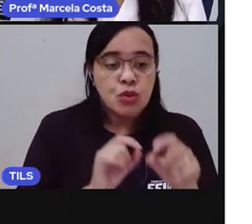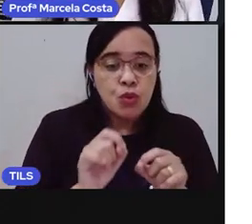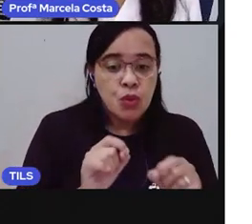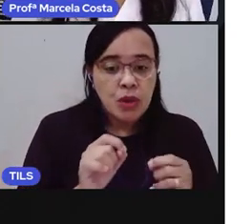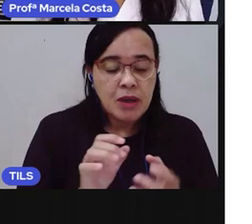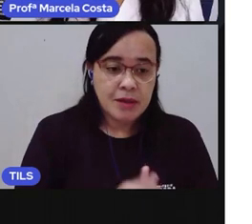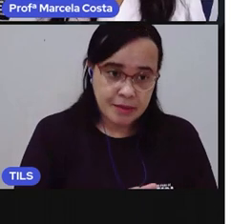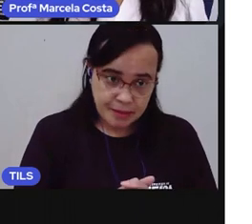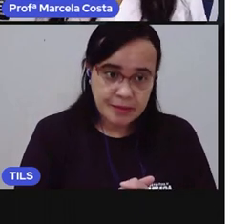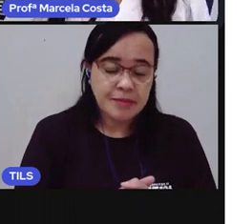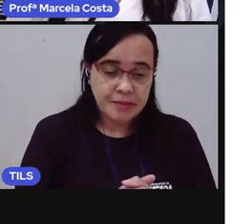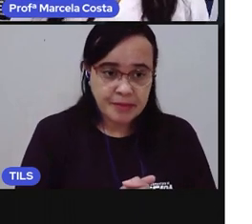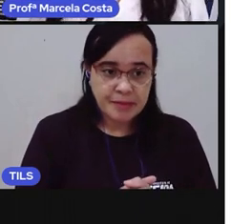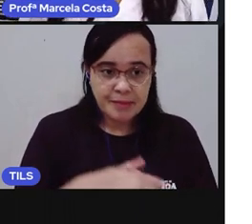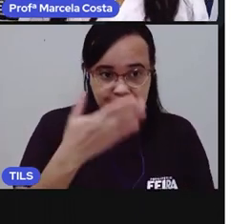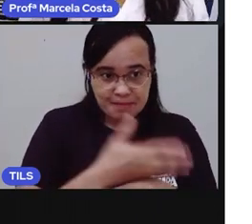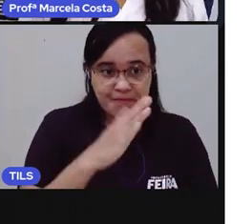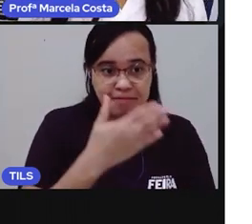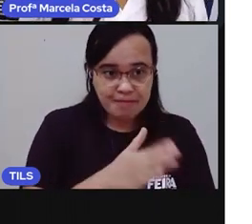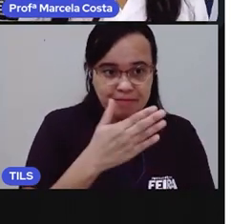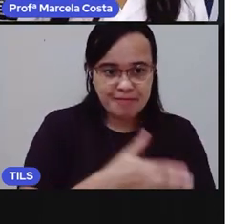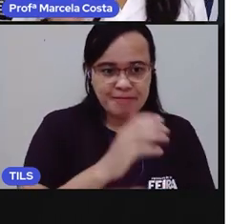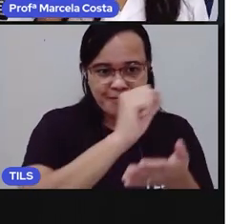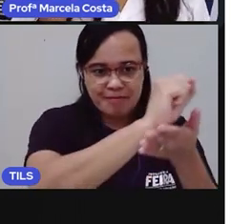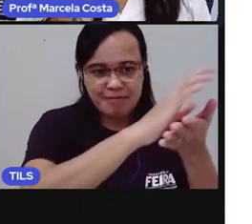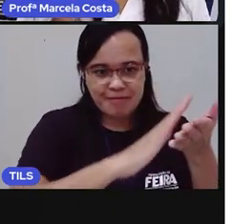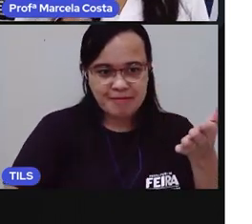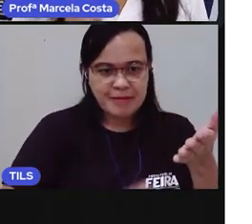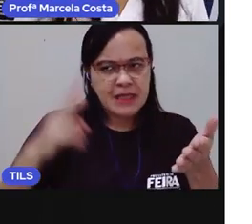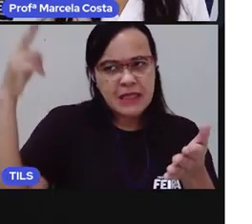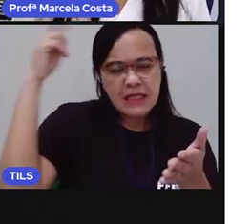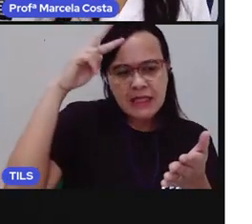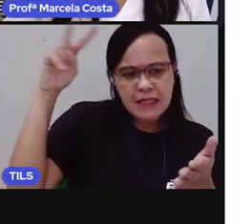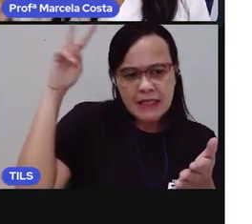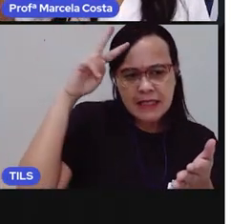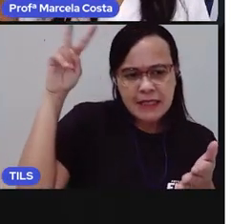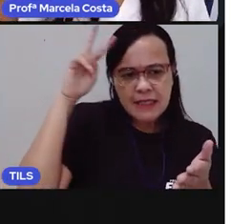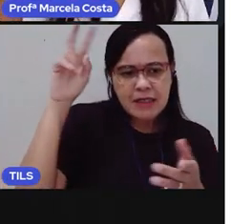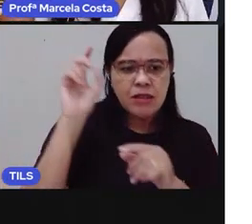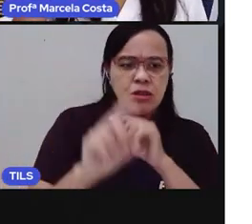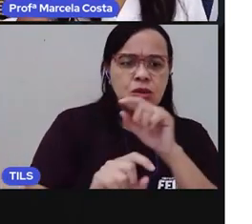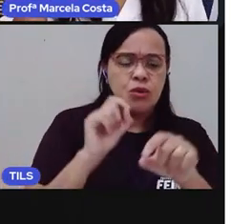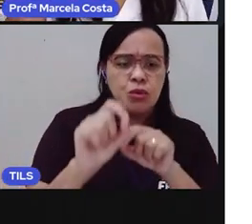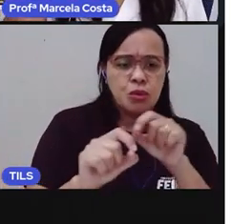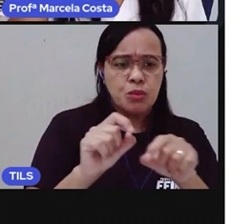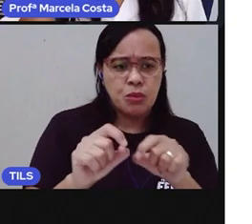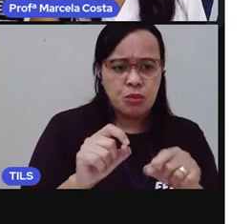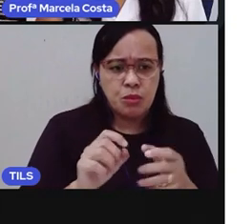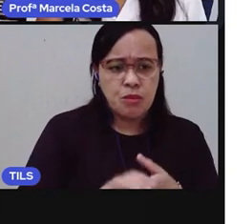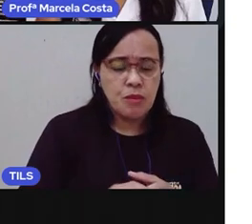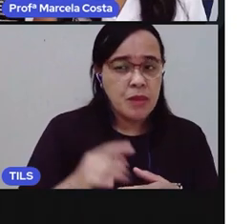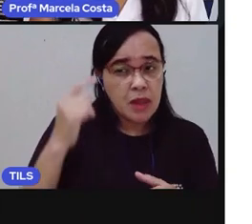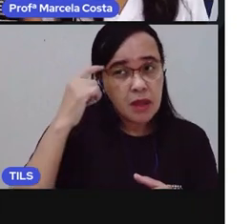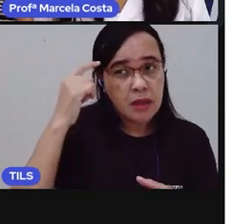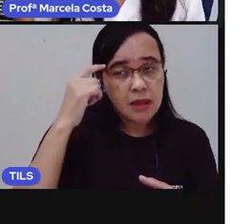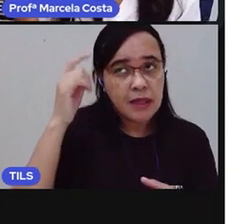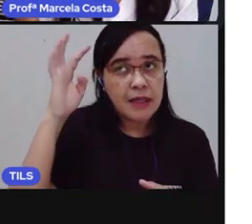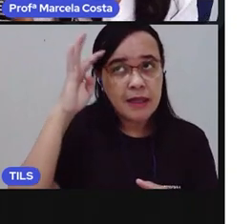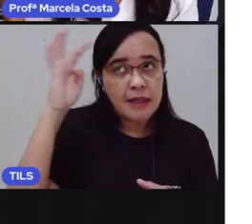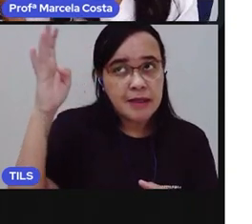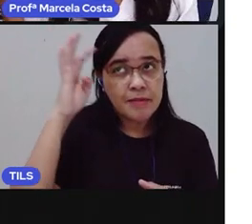atividade mais prática onde você vai lembrar, você vai puxar aí na sua memória